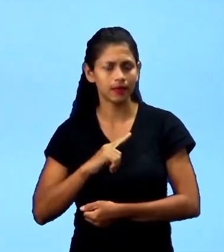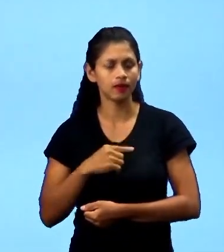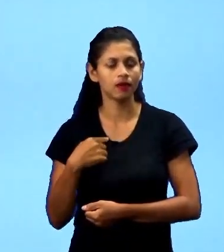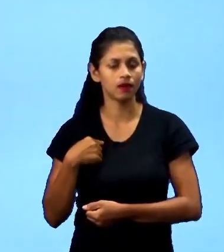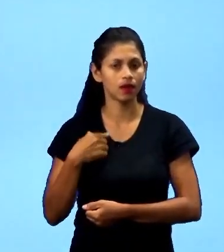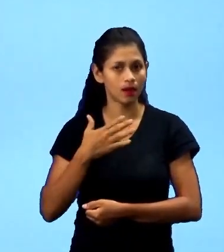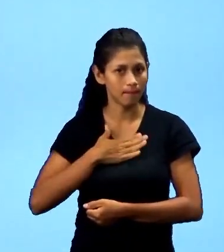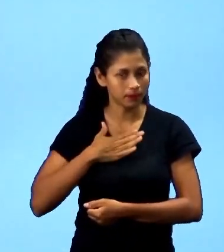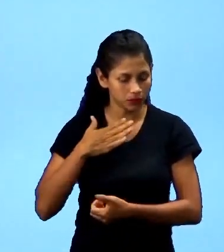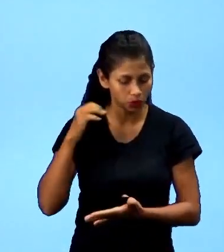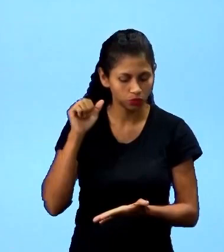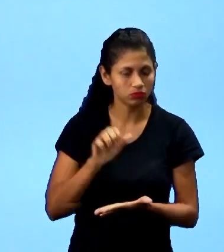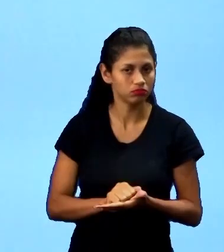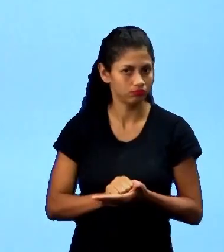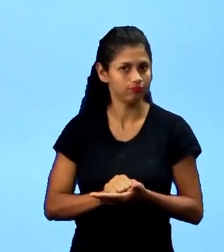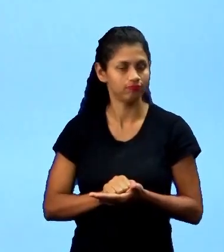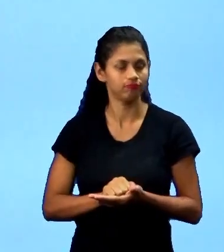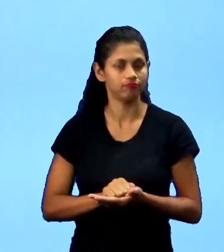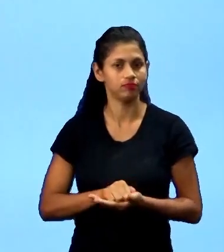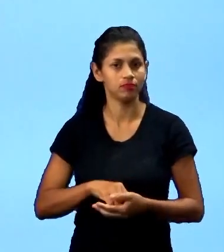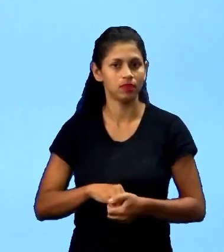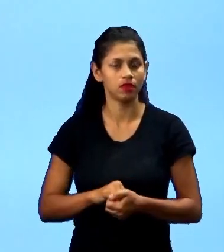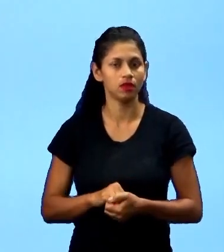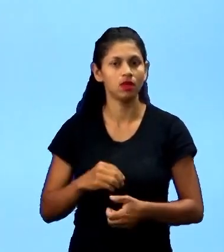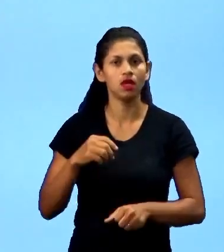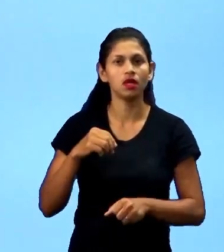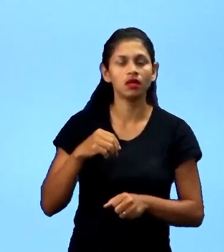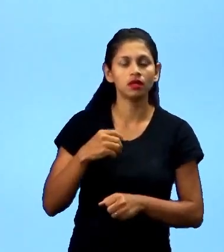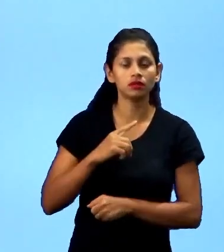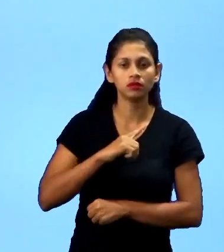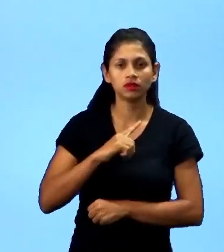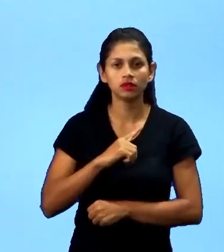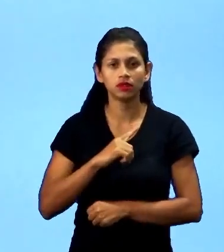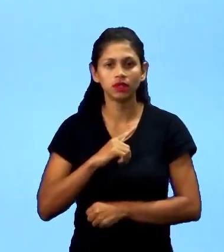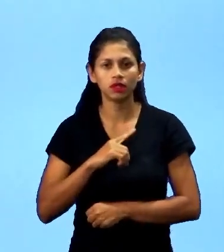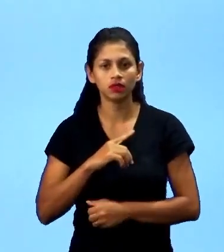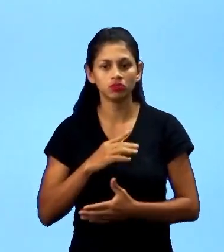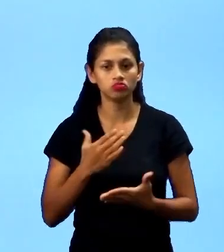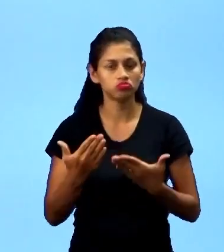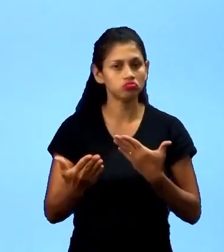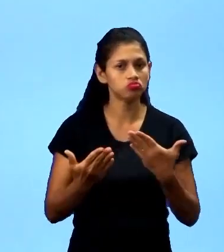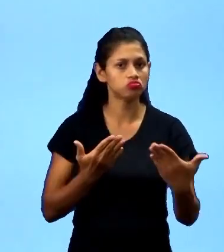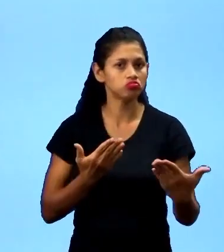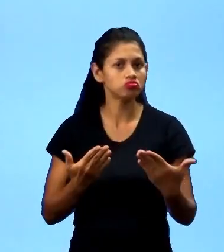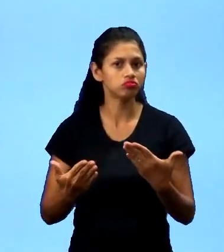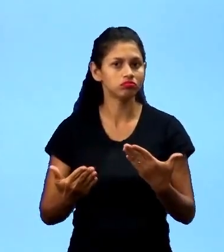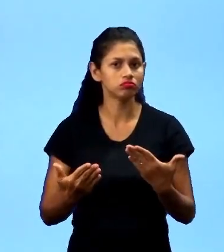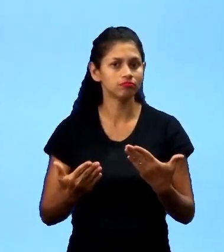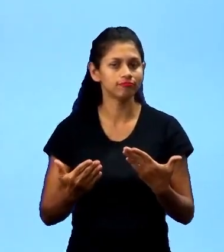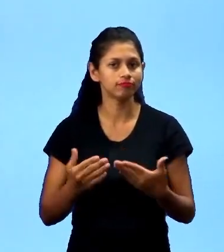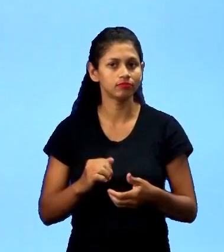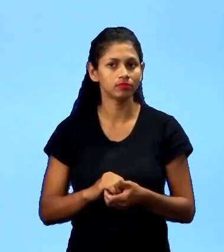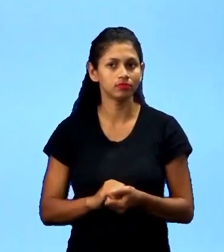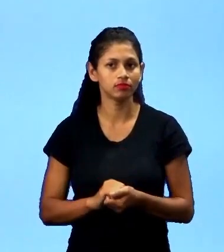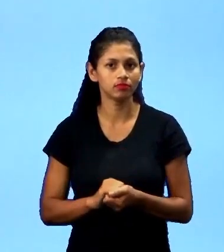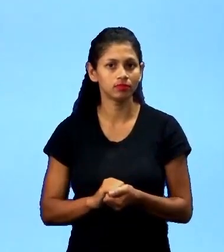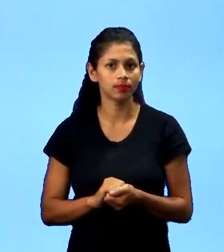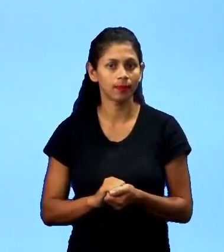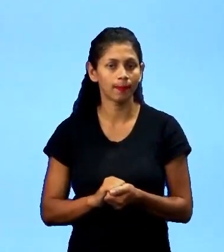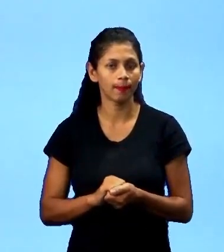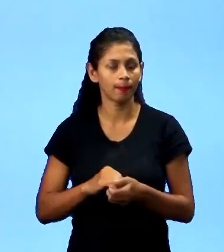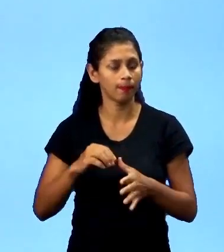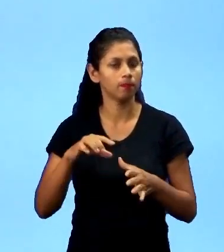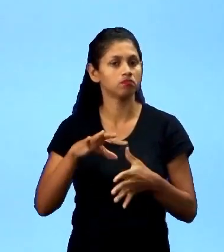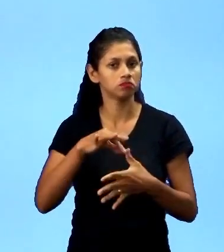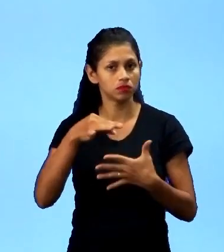professor, mas esse esporte de corrida tem corrida de revezamento, então ele é coletivo? Sim, em suma, ele é